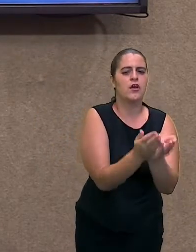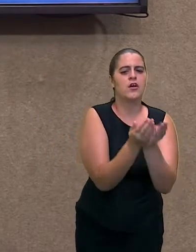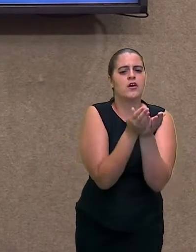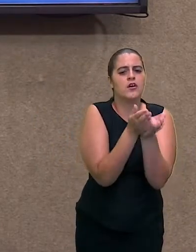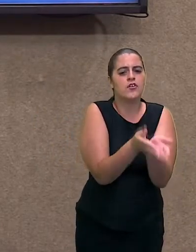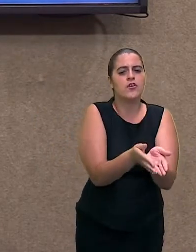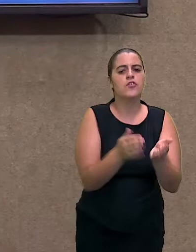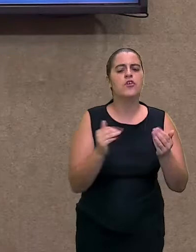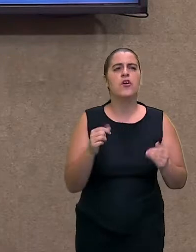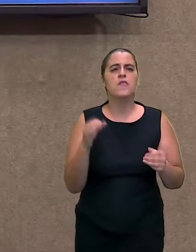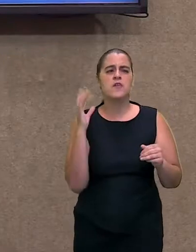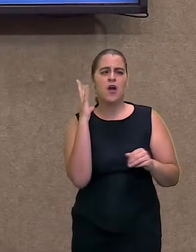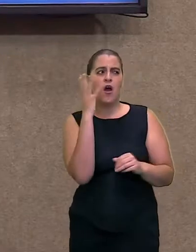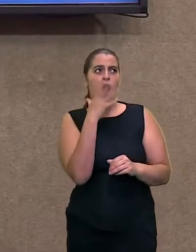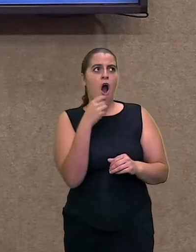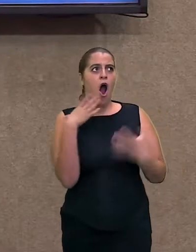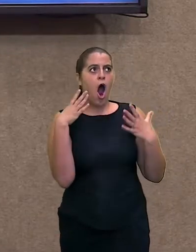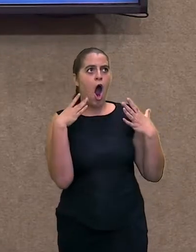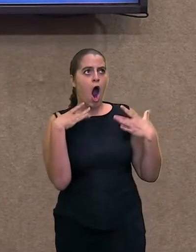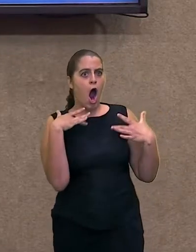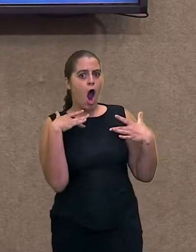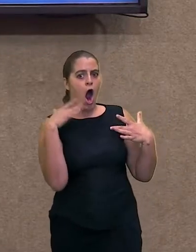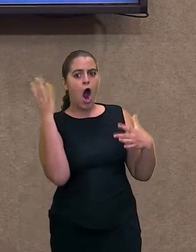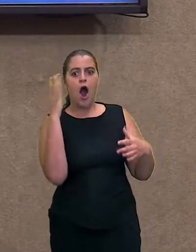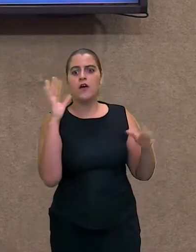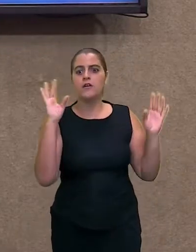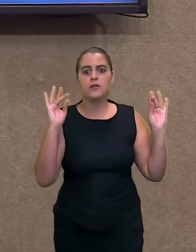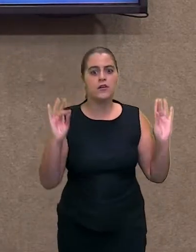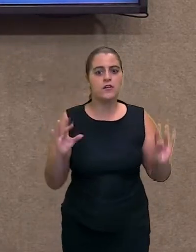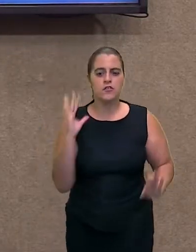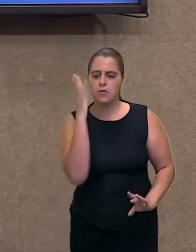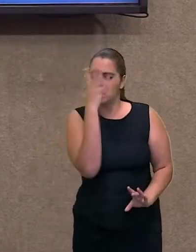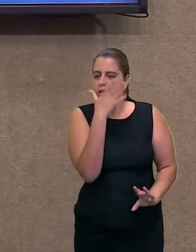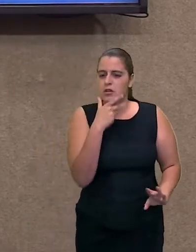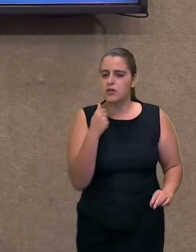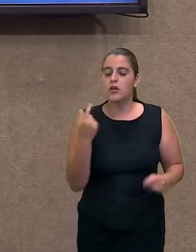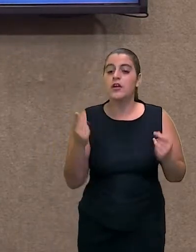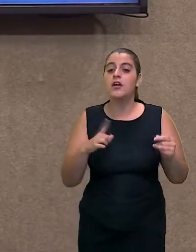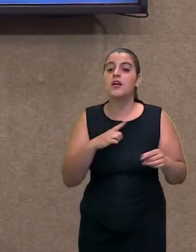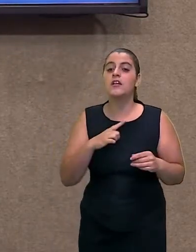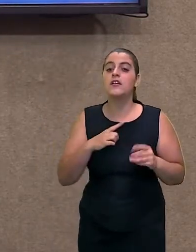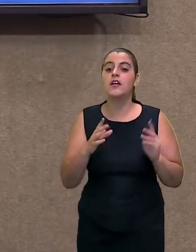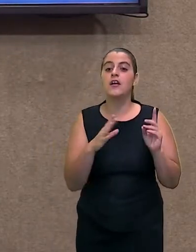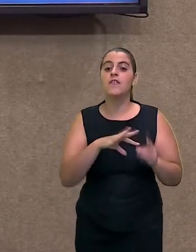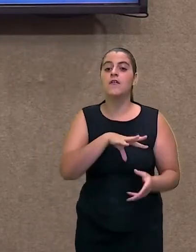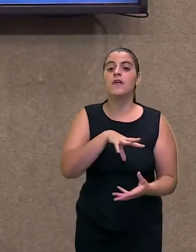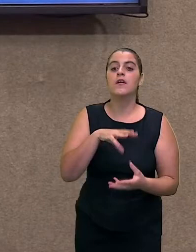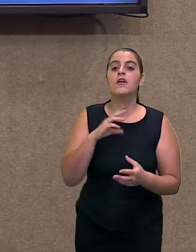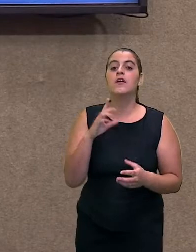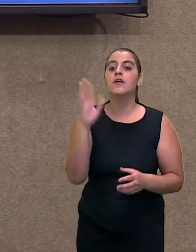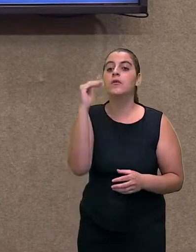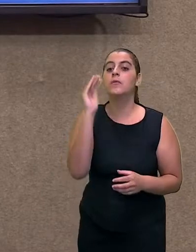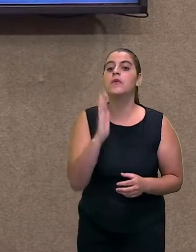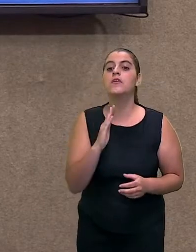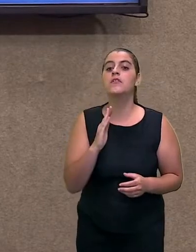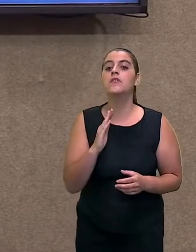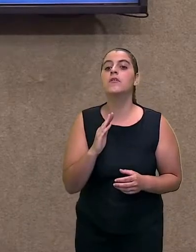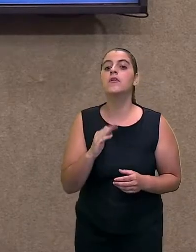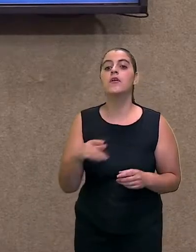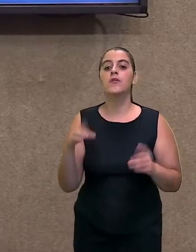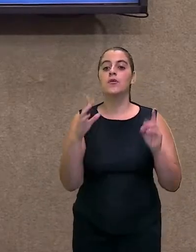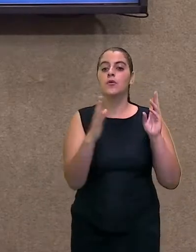Quando eles chegaram na terra, quem estava na terra? Os índios.